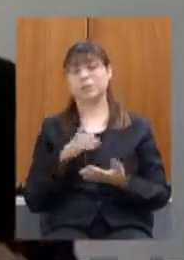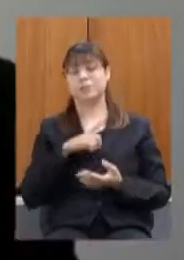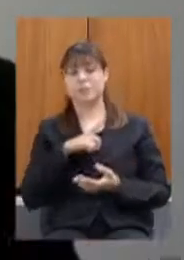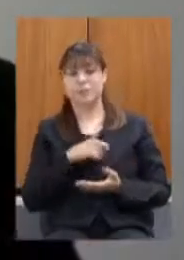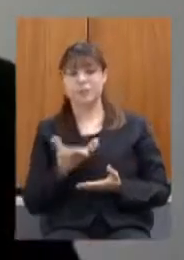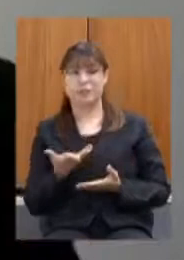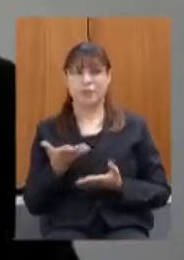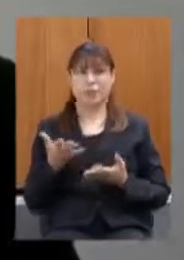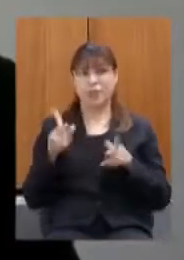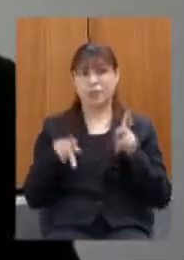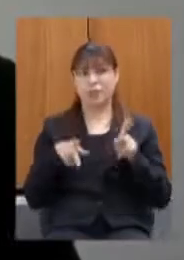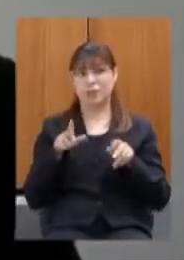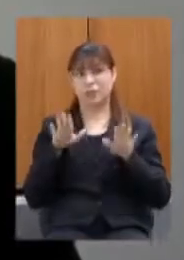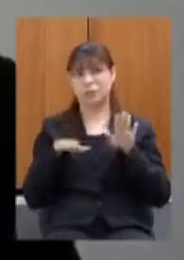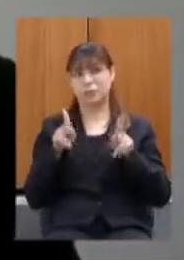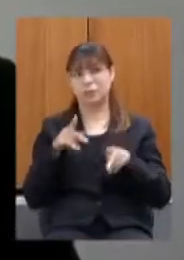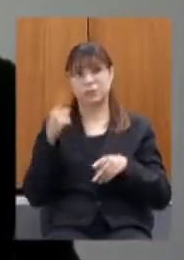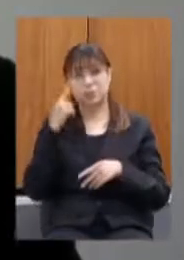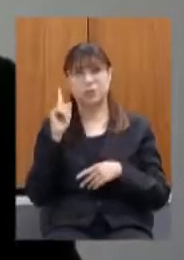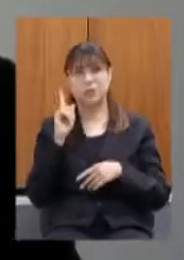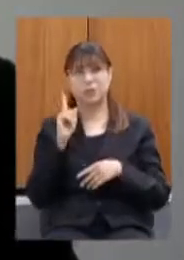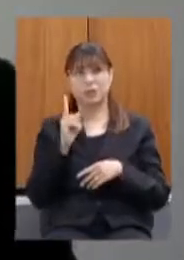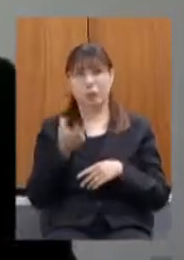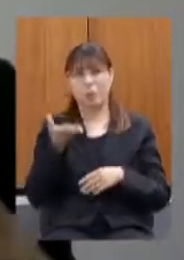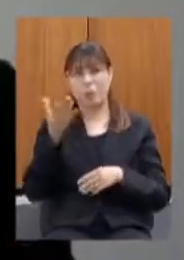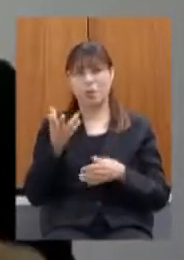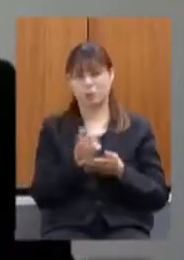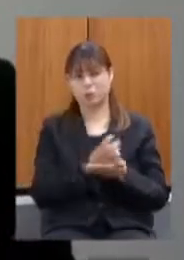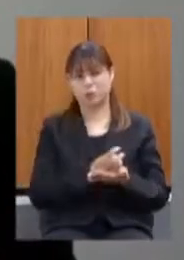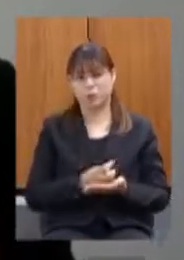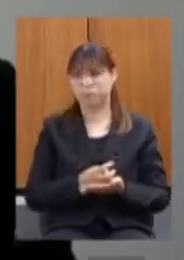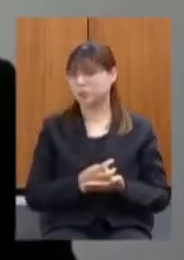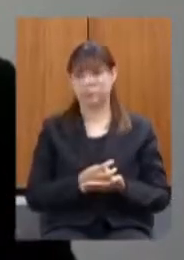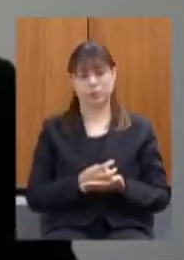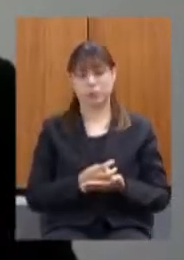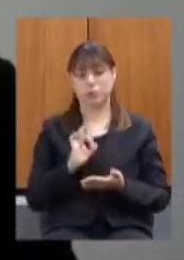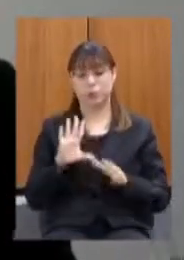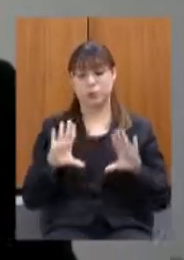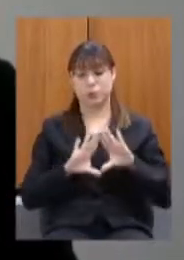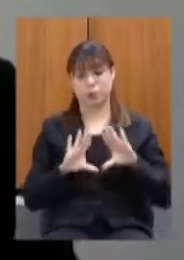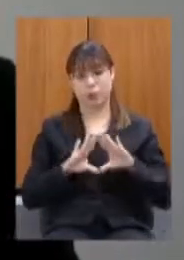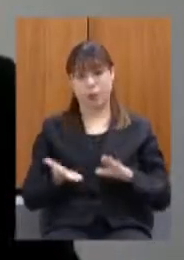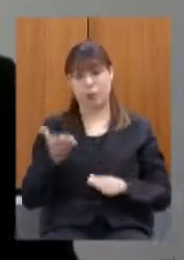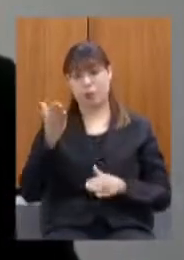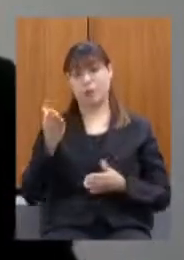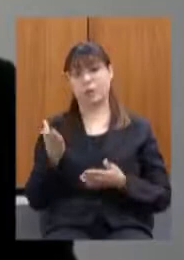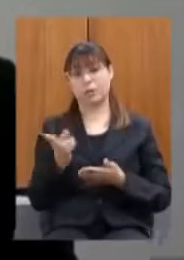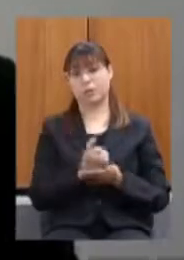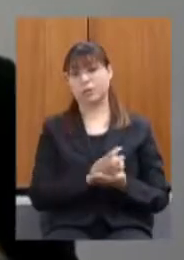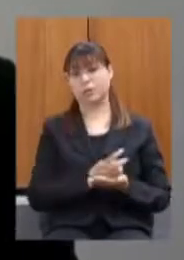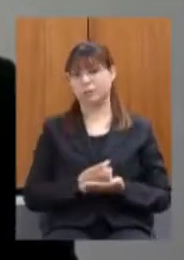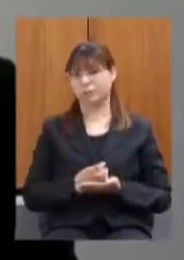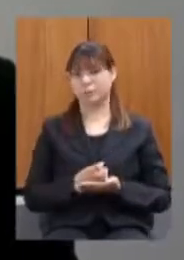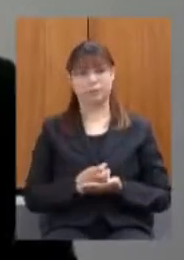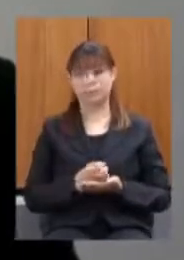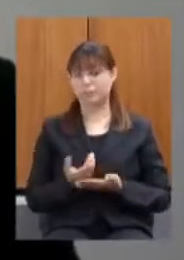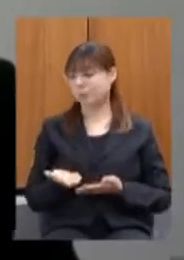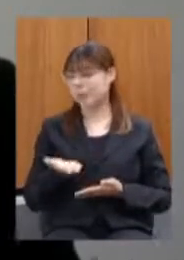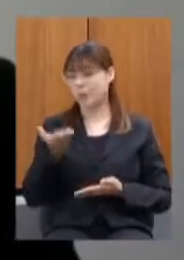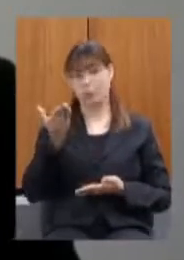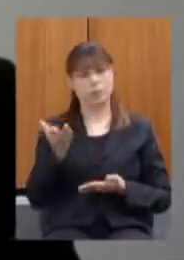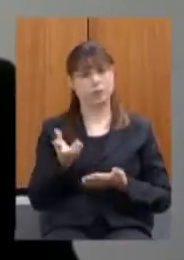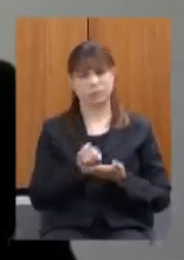equivocado em que aumento de carga tributária a carga tributária só pode ser aumentada pela Assembleia Legislativa não existe aumento de carga